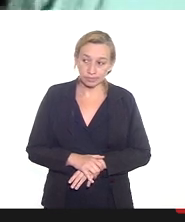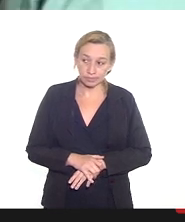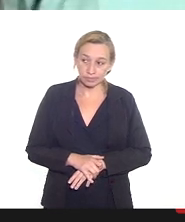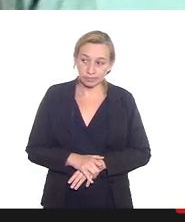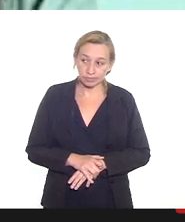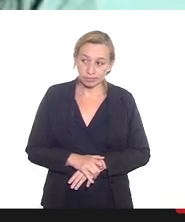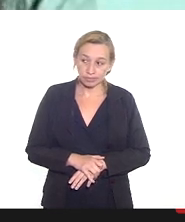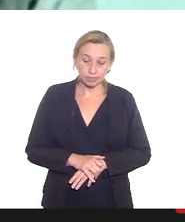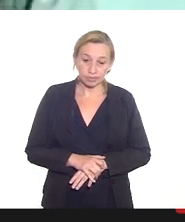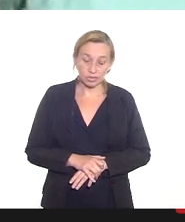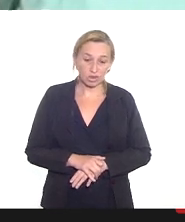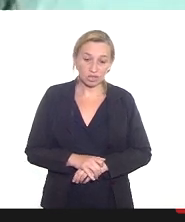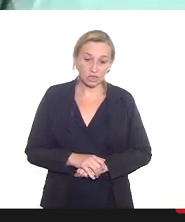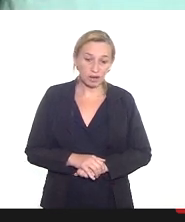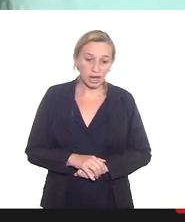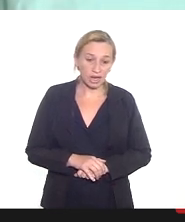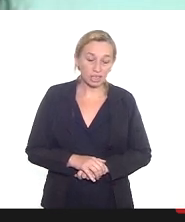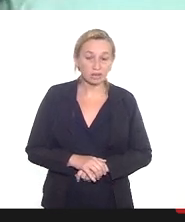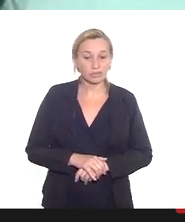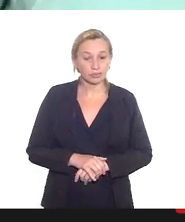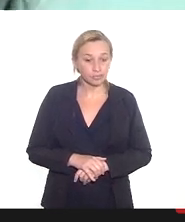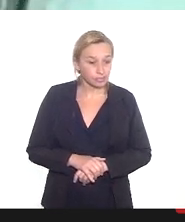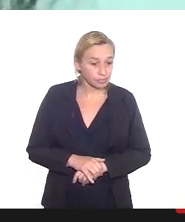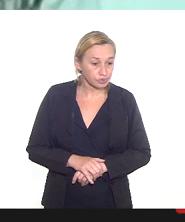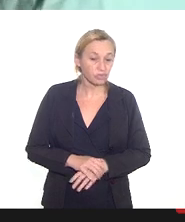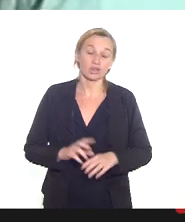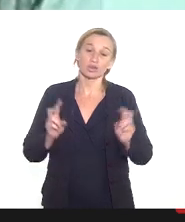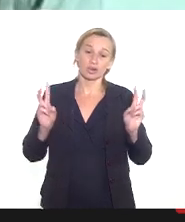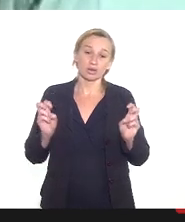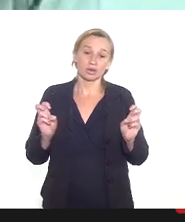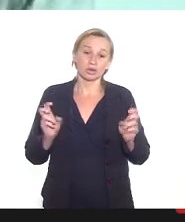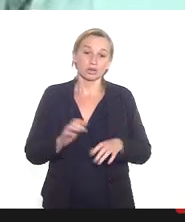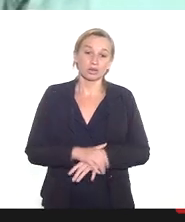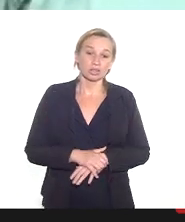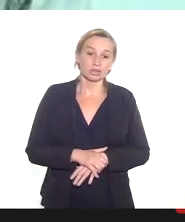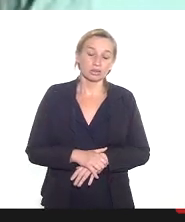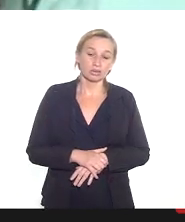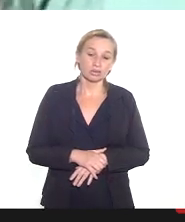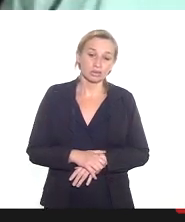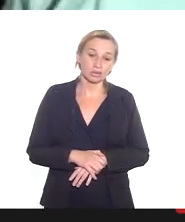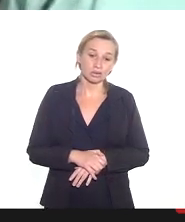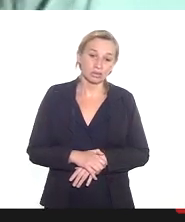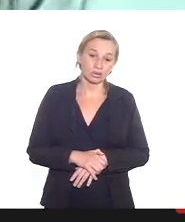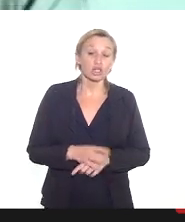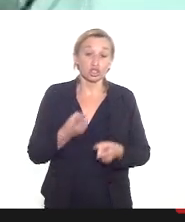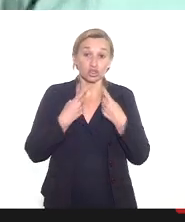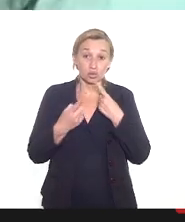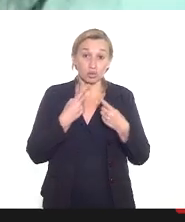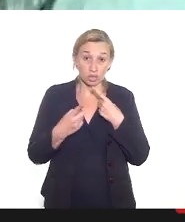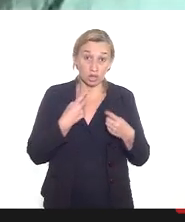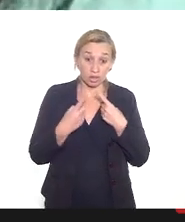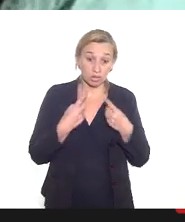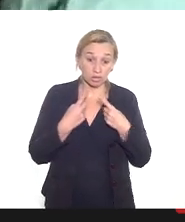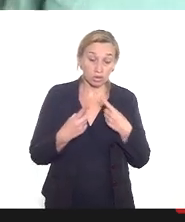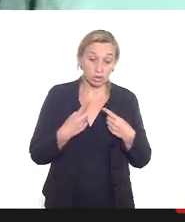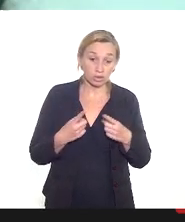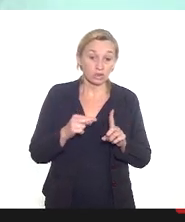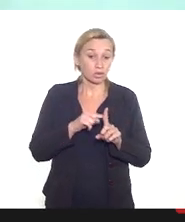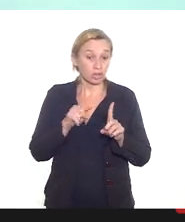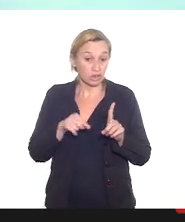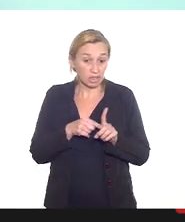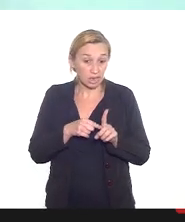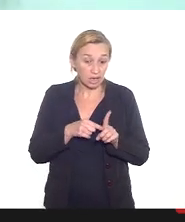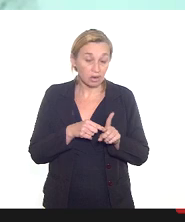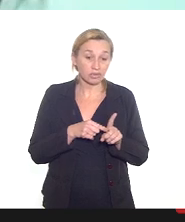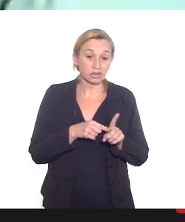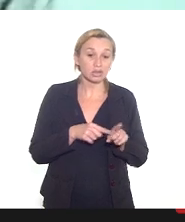a questão do atestado era para essa essa viabilização e discussão com as gestantes e puérperes e que